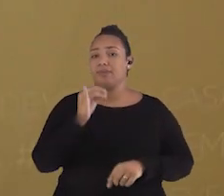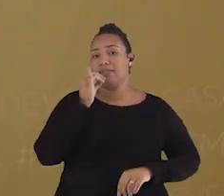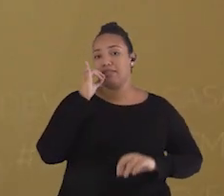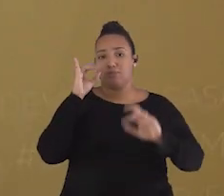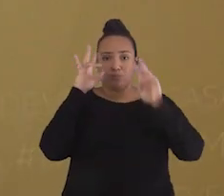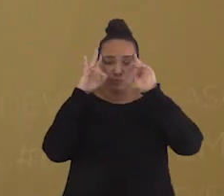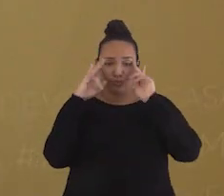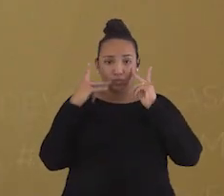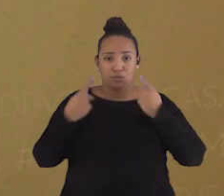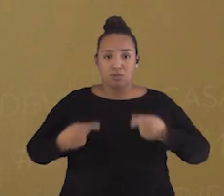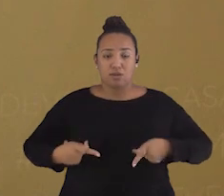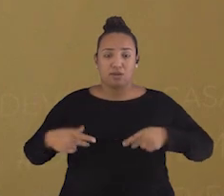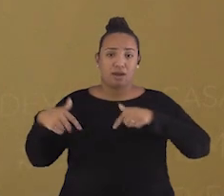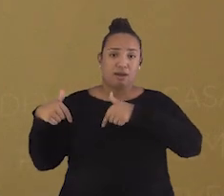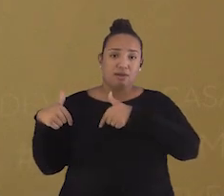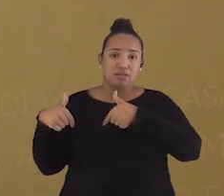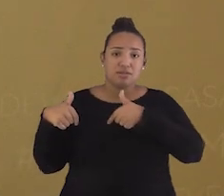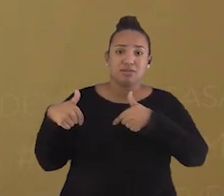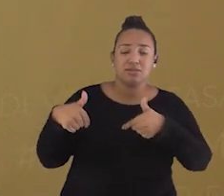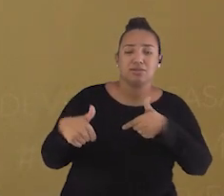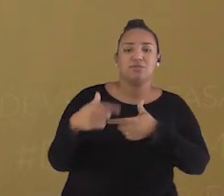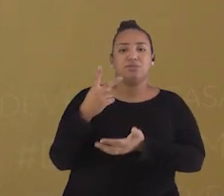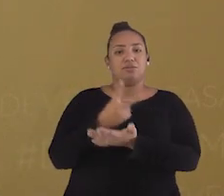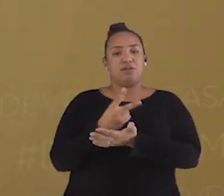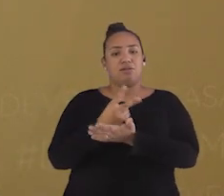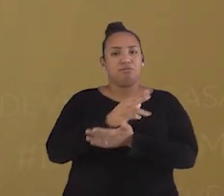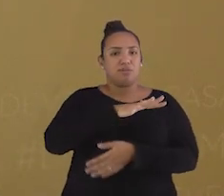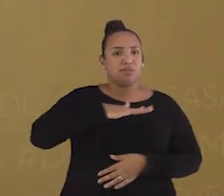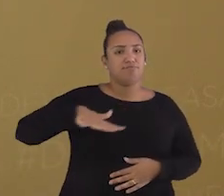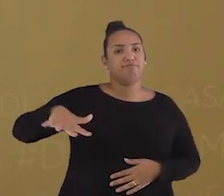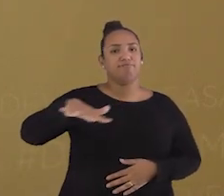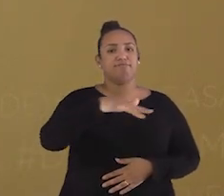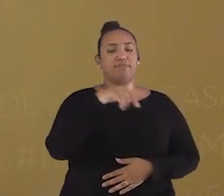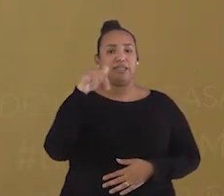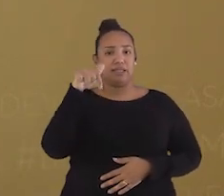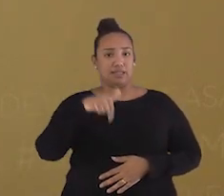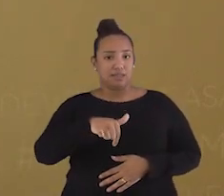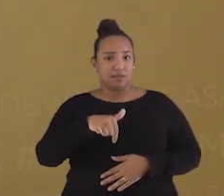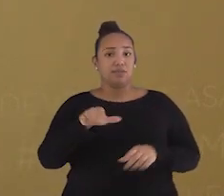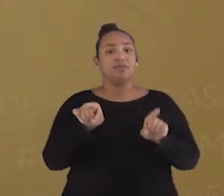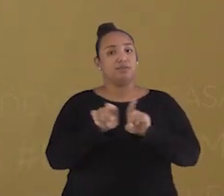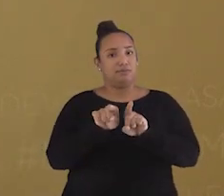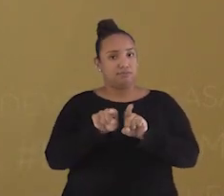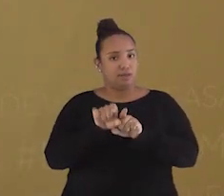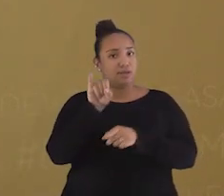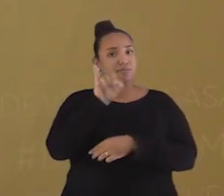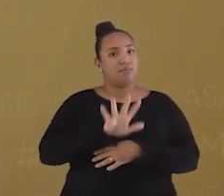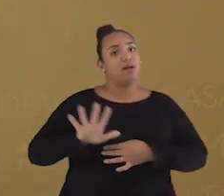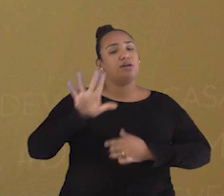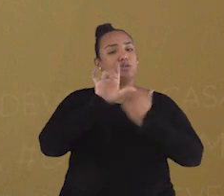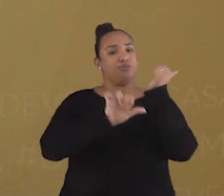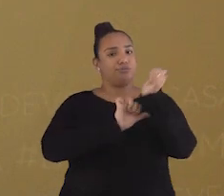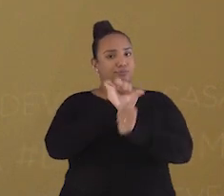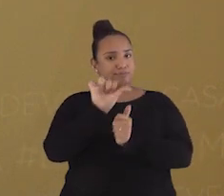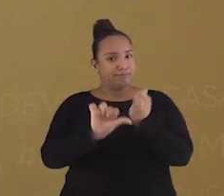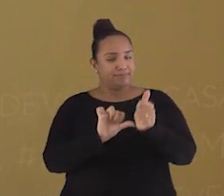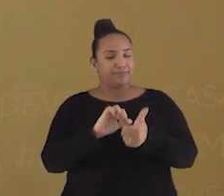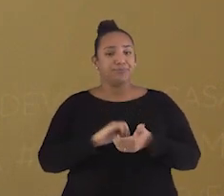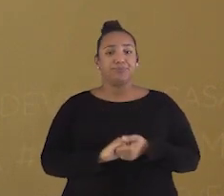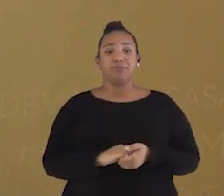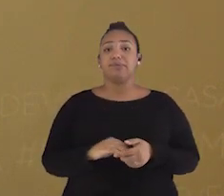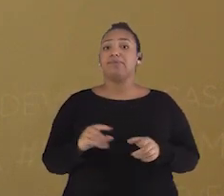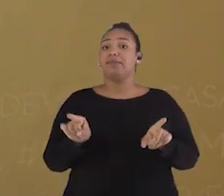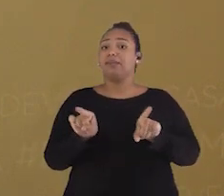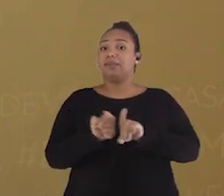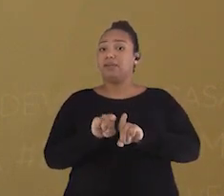humanas que atuam a todo tempo no espaço geográfico, também alteram a paisagem. E nós